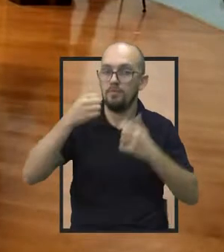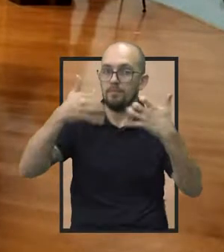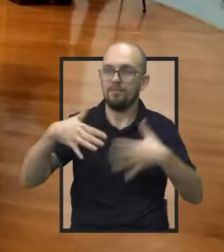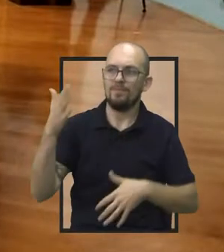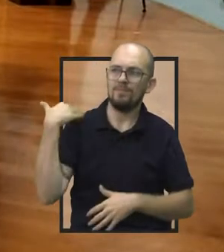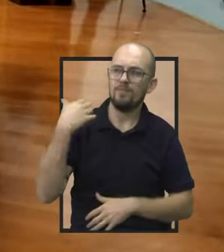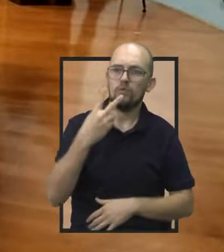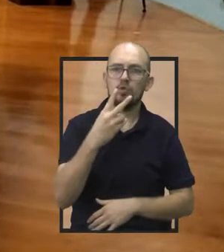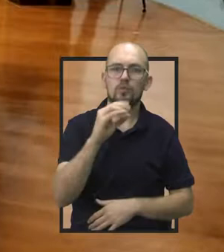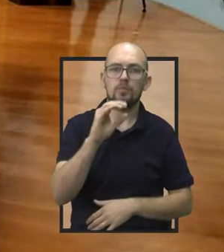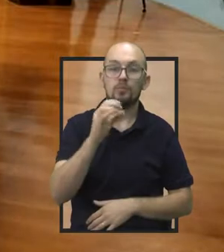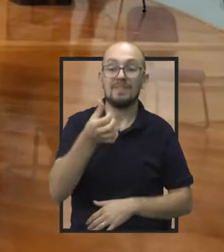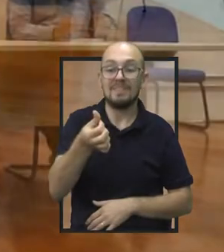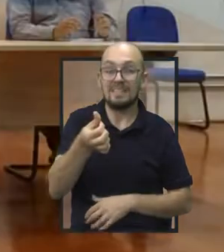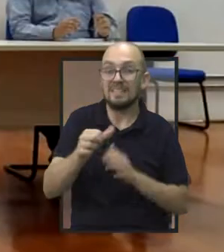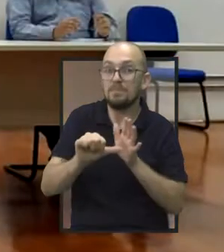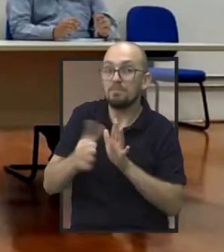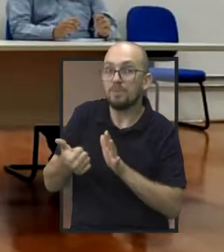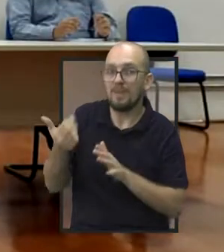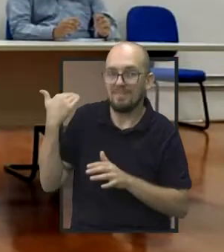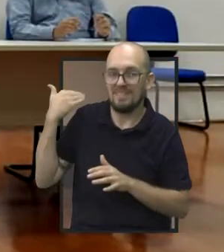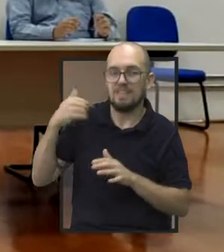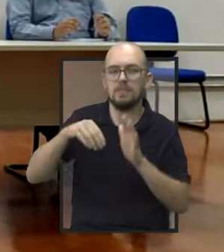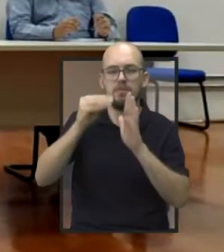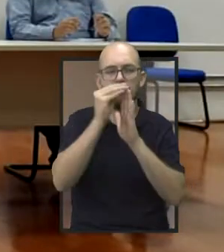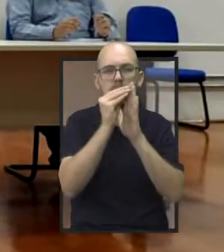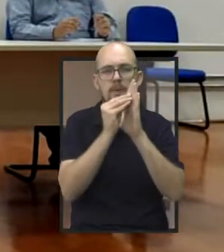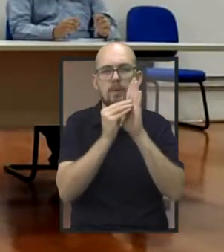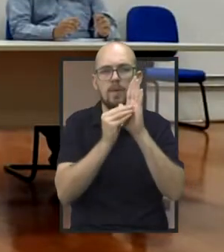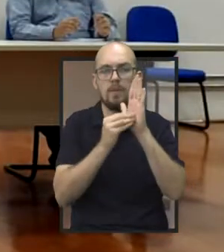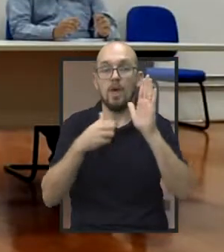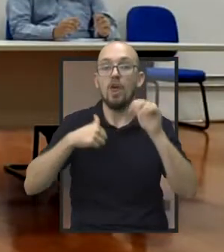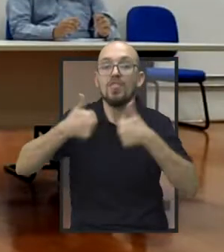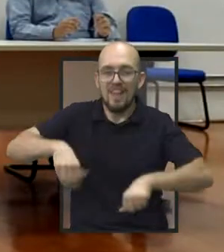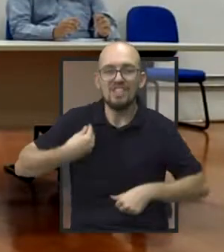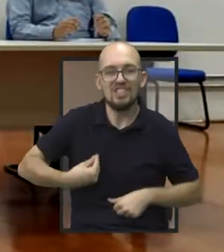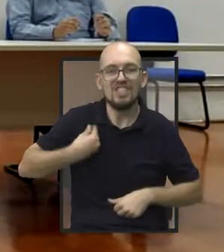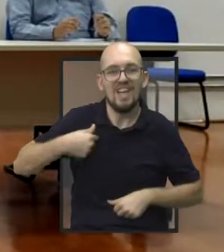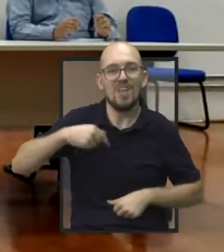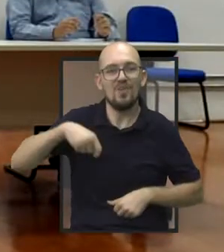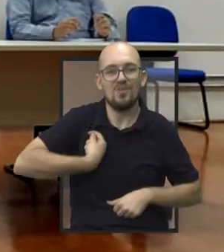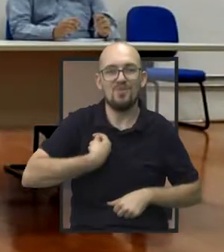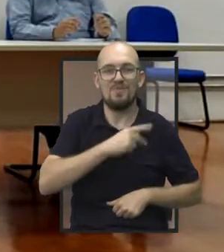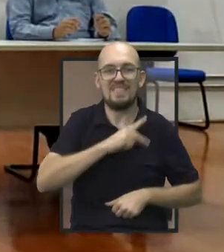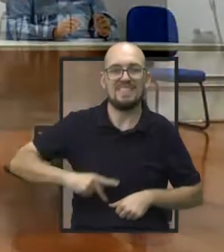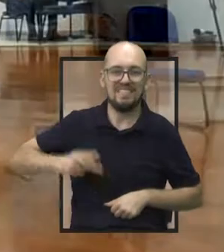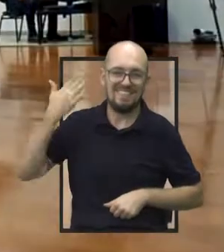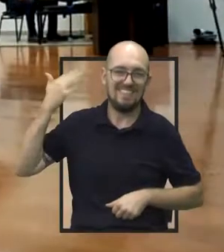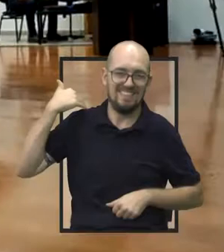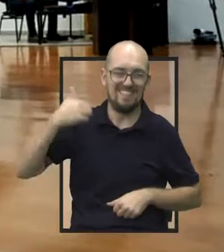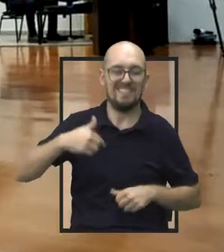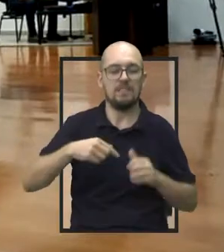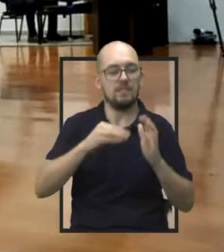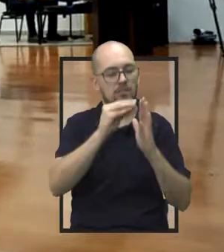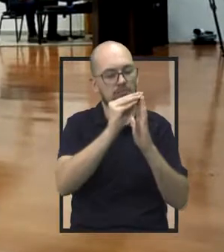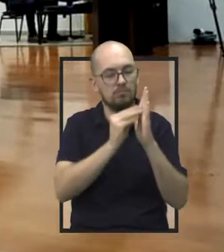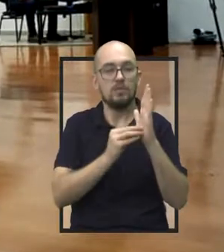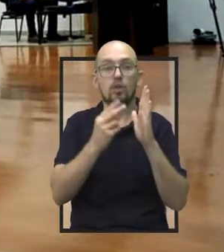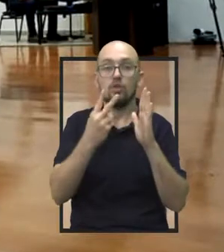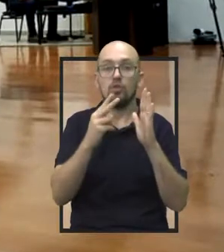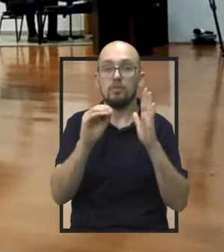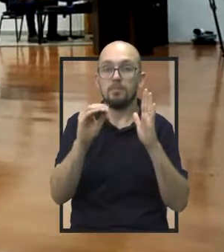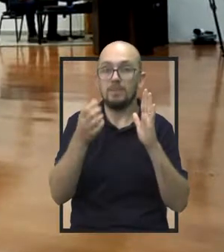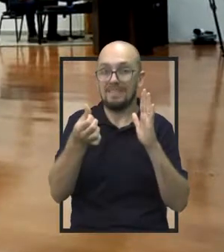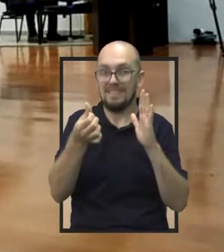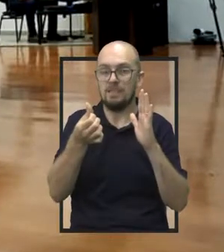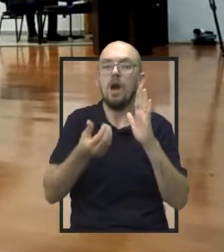plano diretor em nossa cidade e 2006 também eu era presidente da Câmara naquela época. Então foi quando foi aprovado o